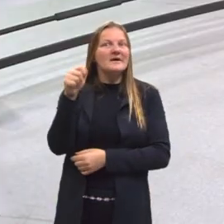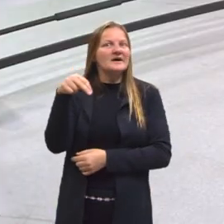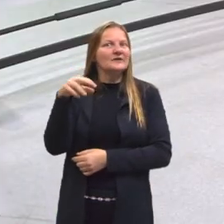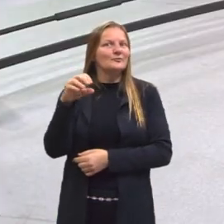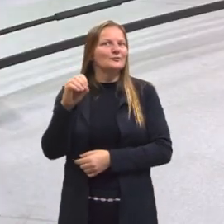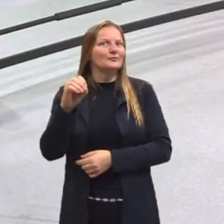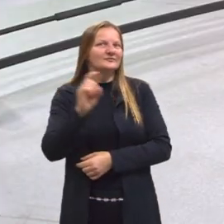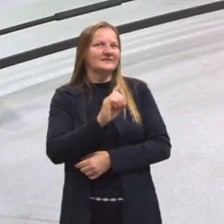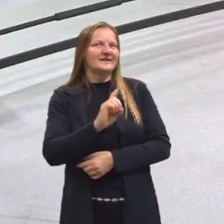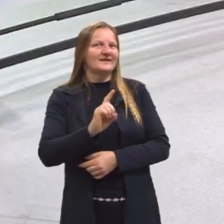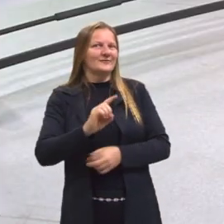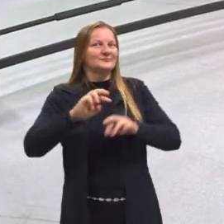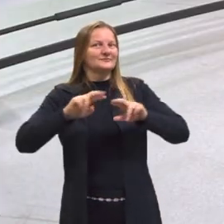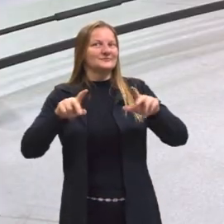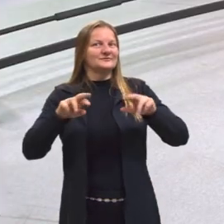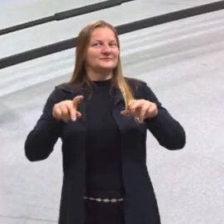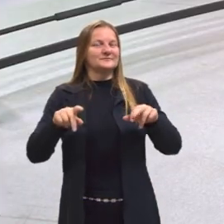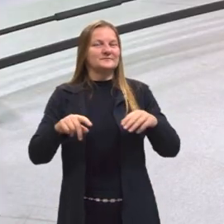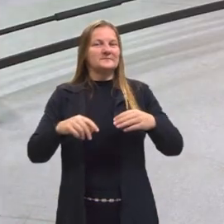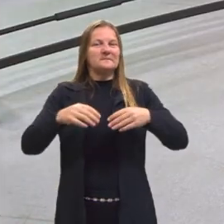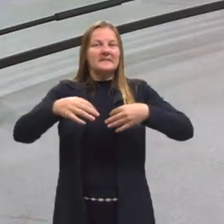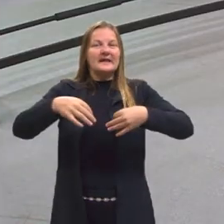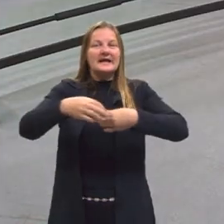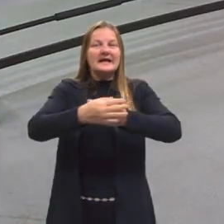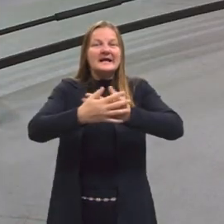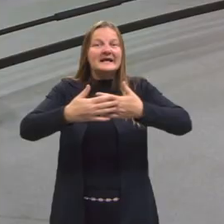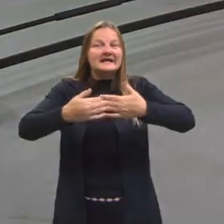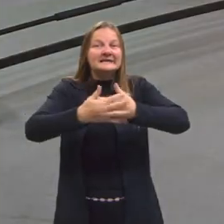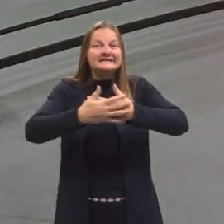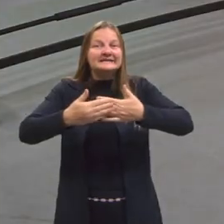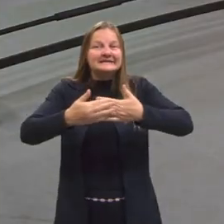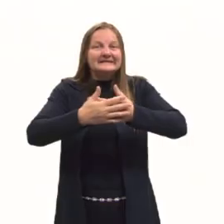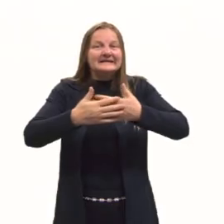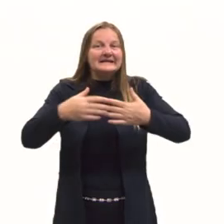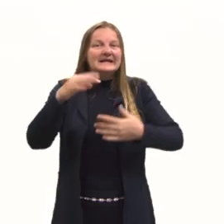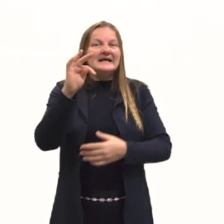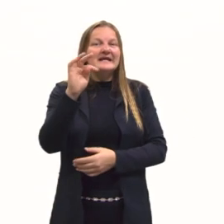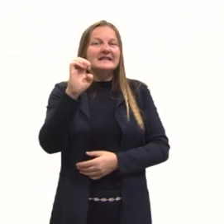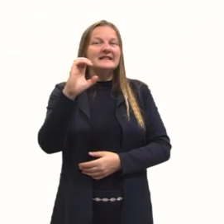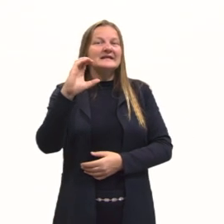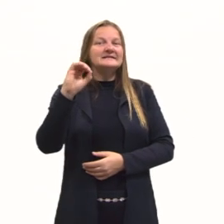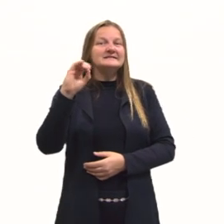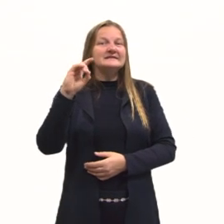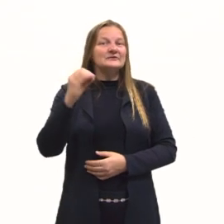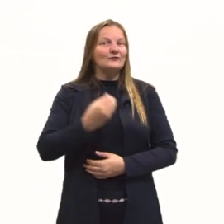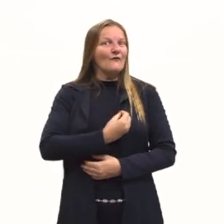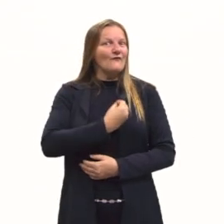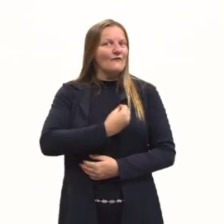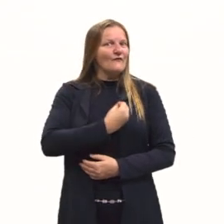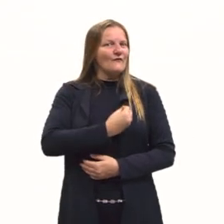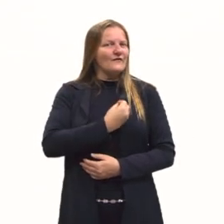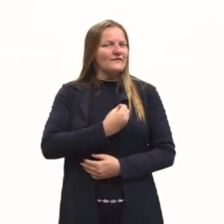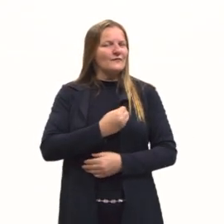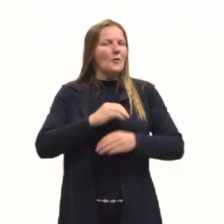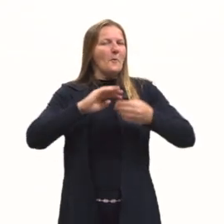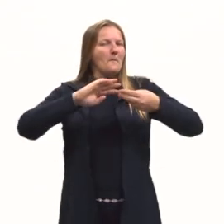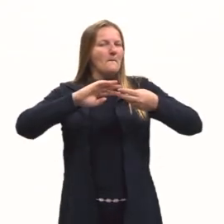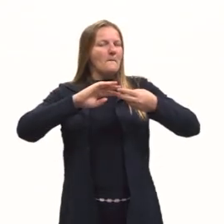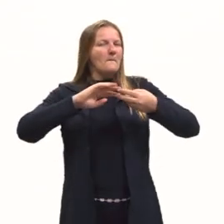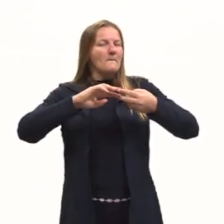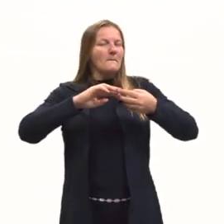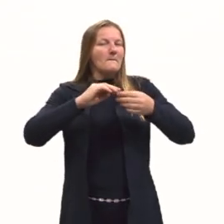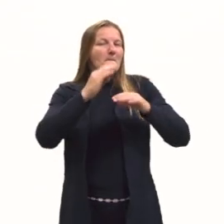Vamos falar de um tecido diferente, o tecido dos seres vivos, um tecido biológico,